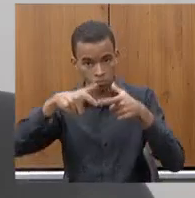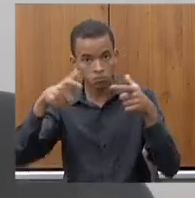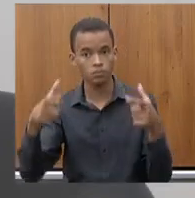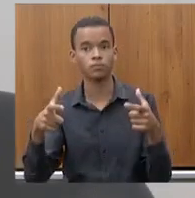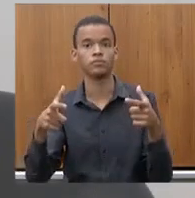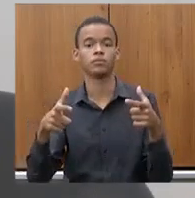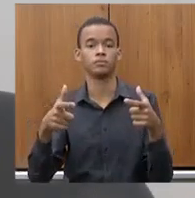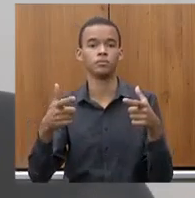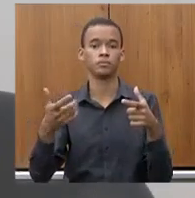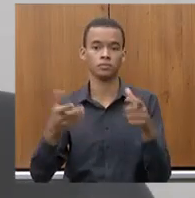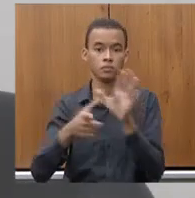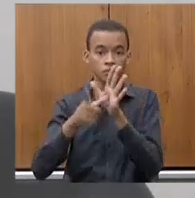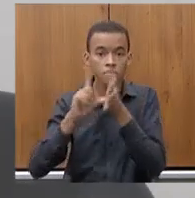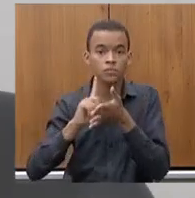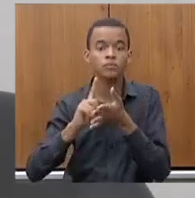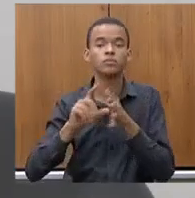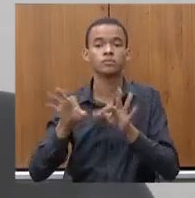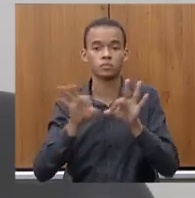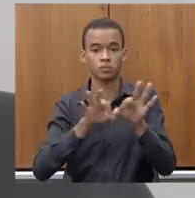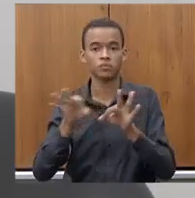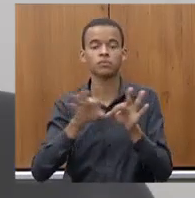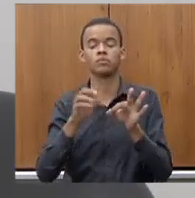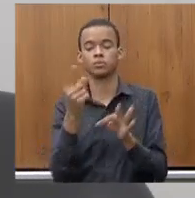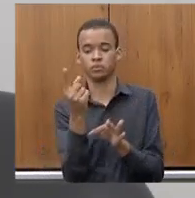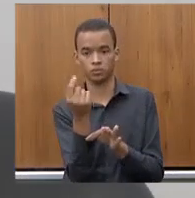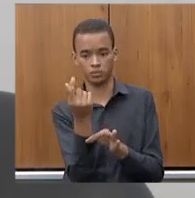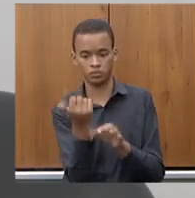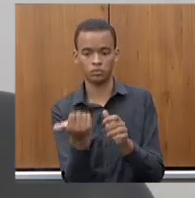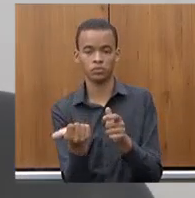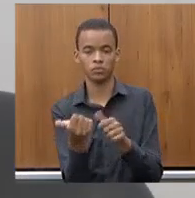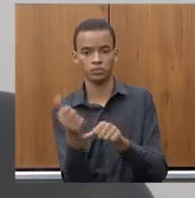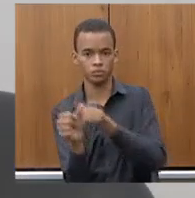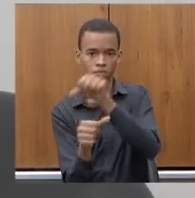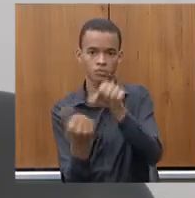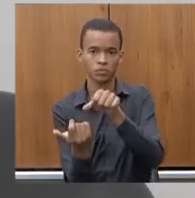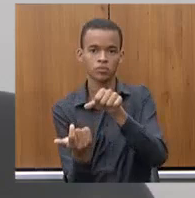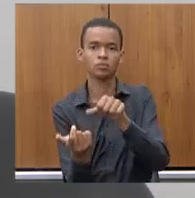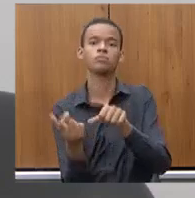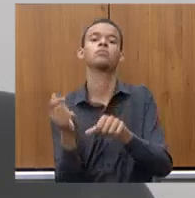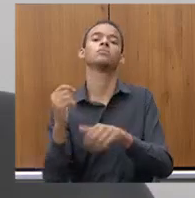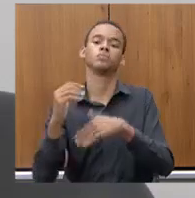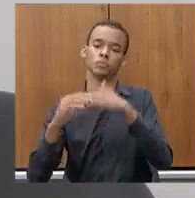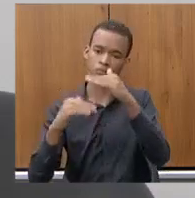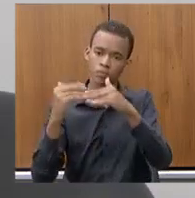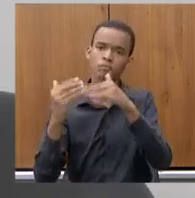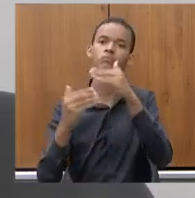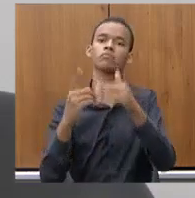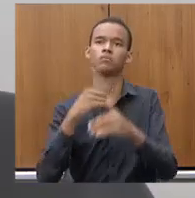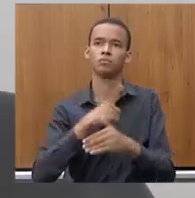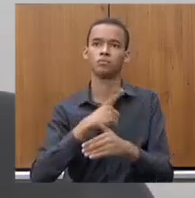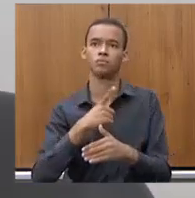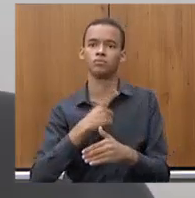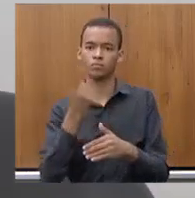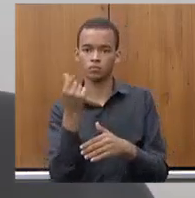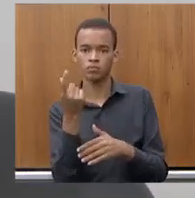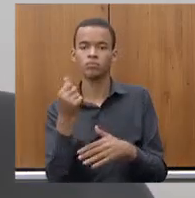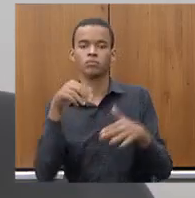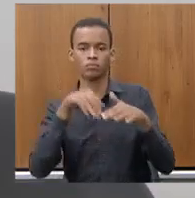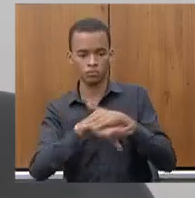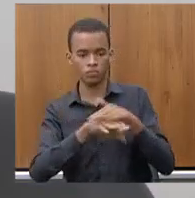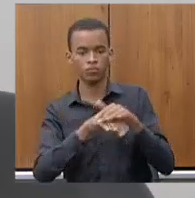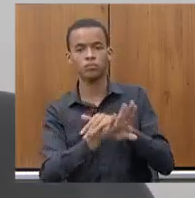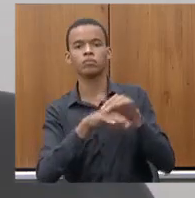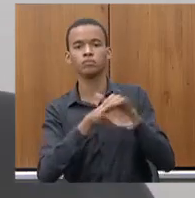antes disso, a receita de transferências, também teve desempenho significativo e acumulou expansão de mais de